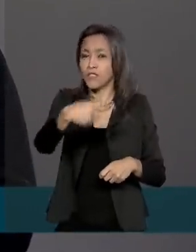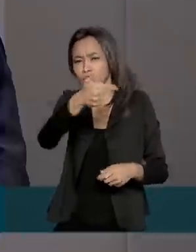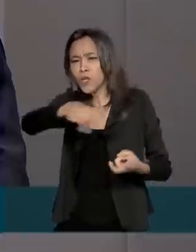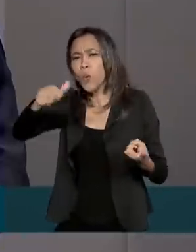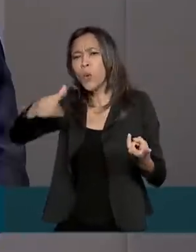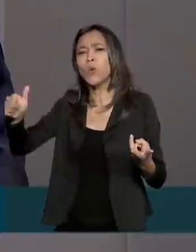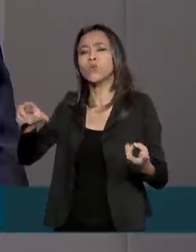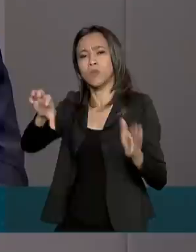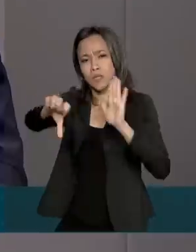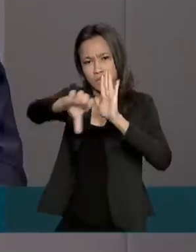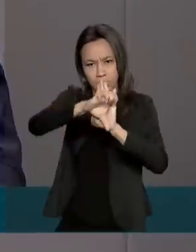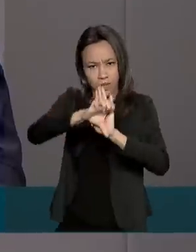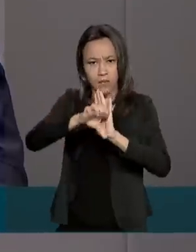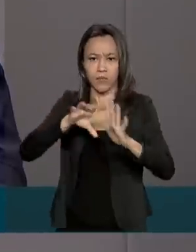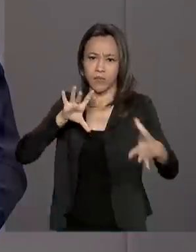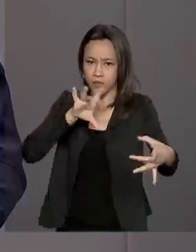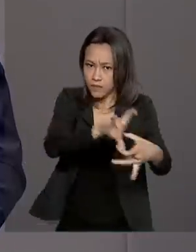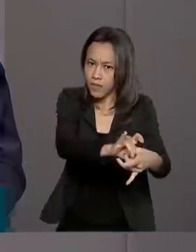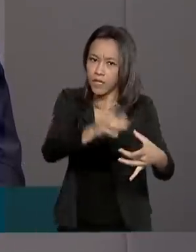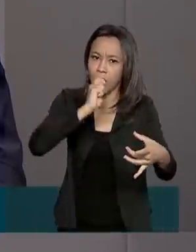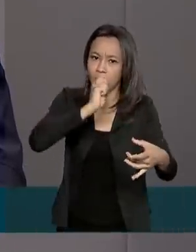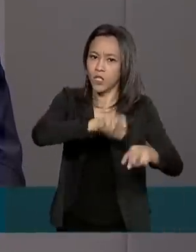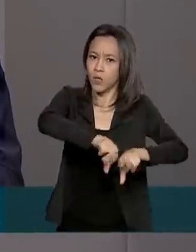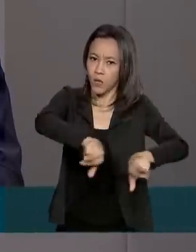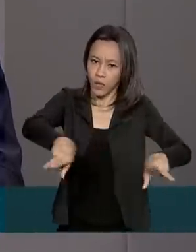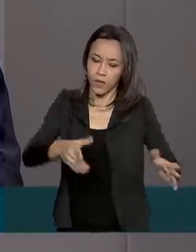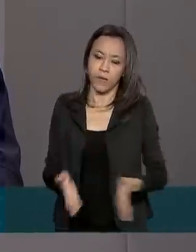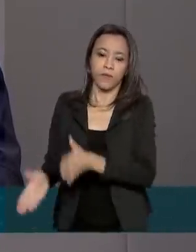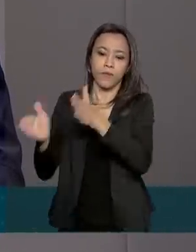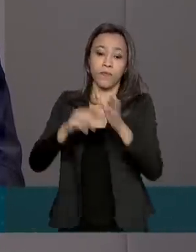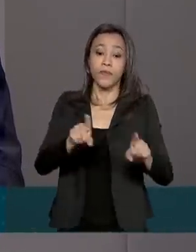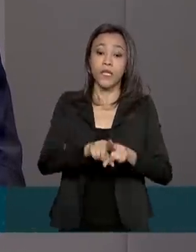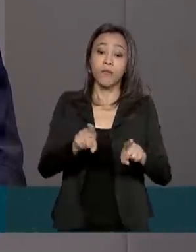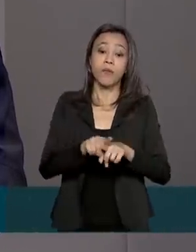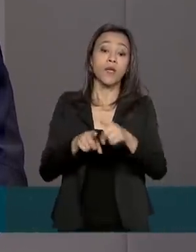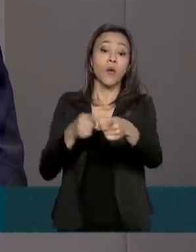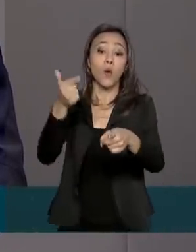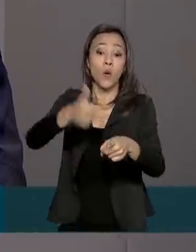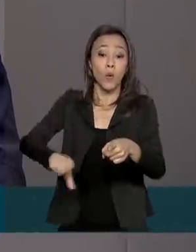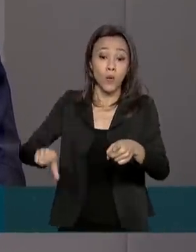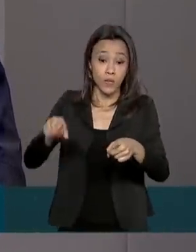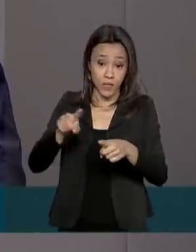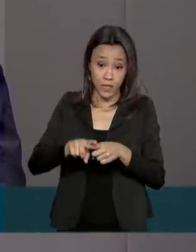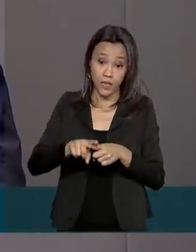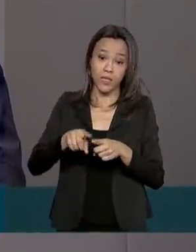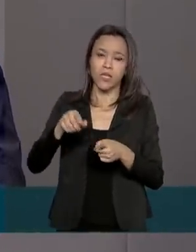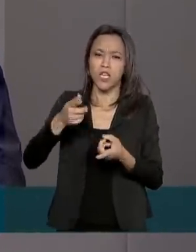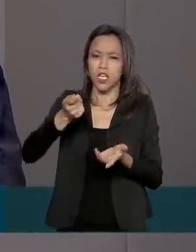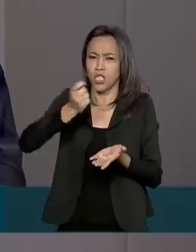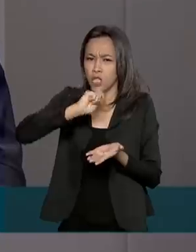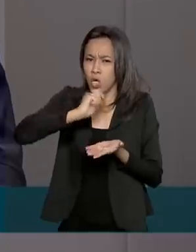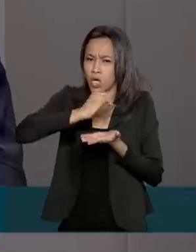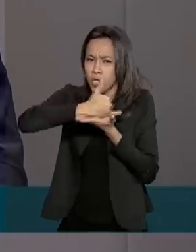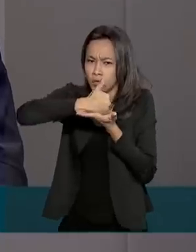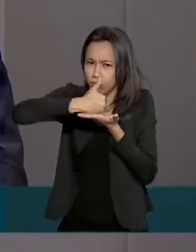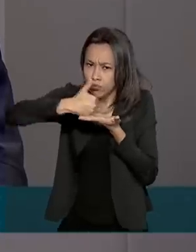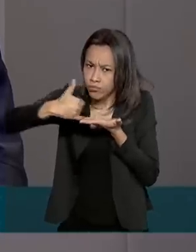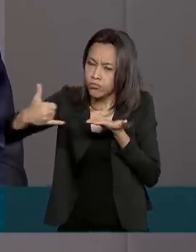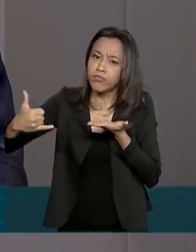drogas. Começamos a migrar também para a questão da lavagem de drogas, da lavagem do tráfico de drogas.